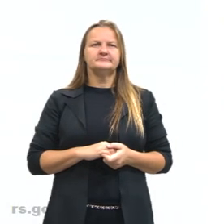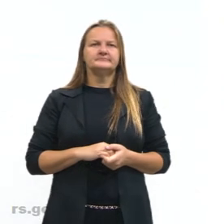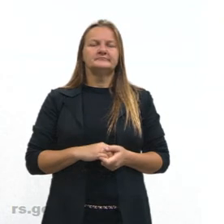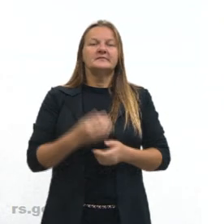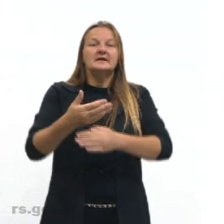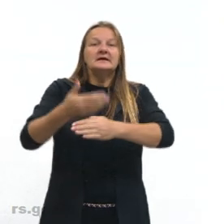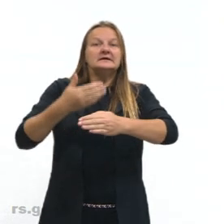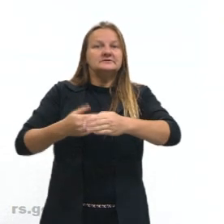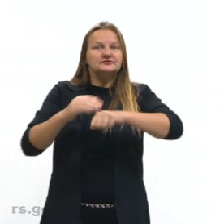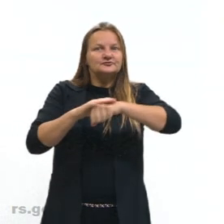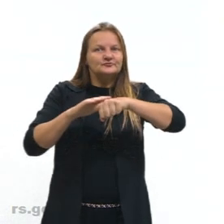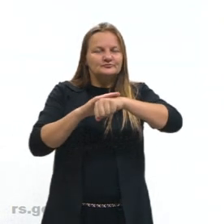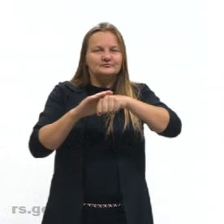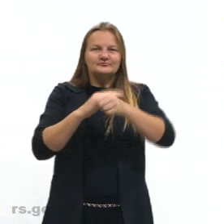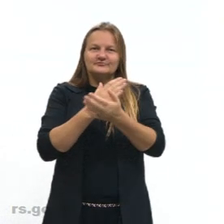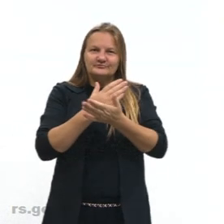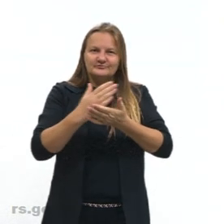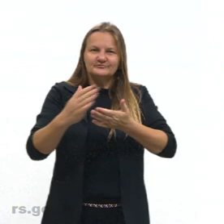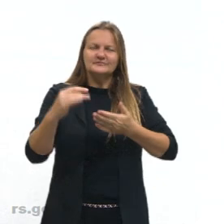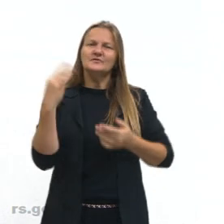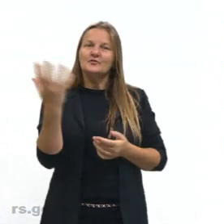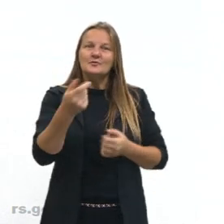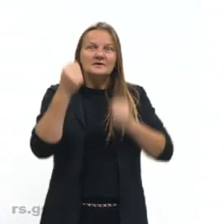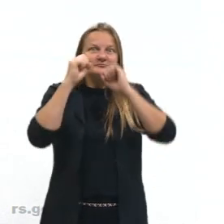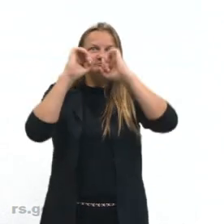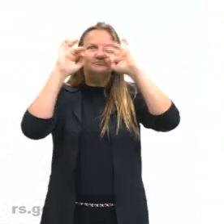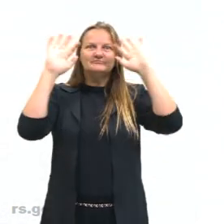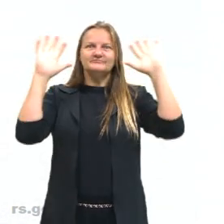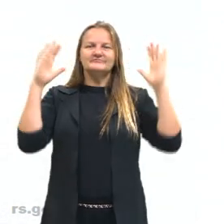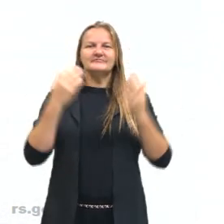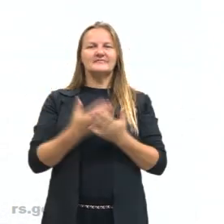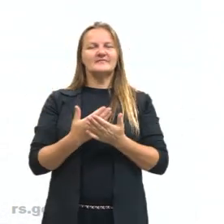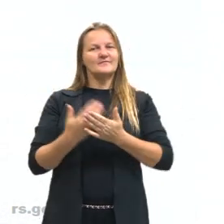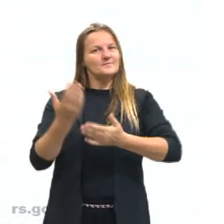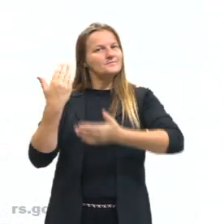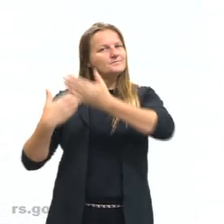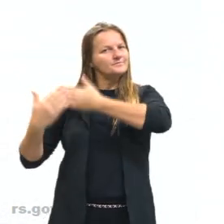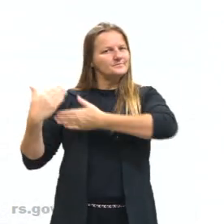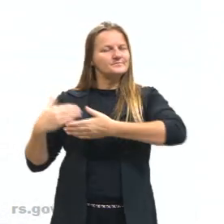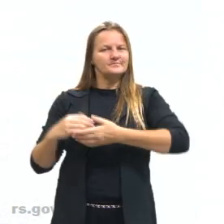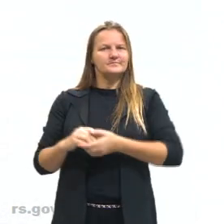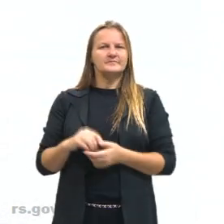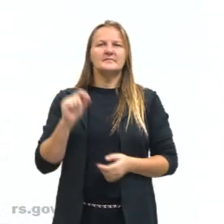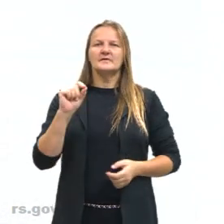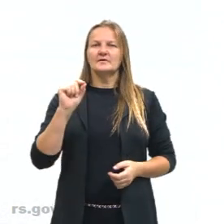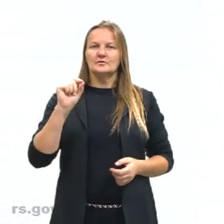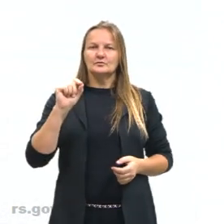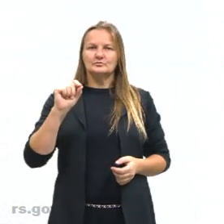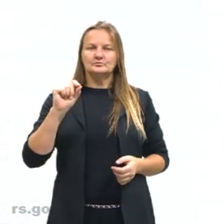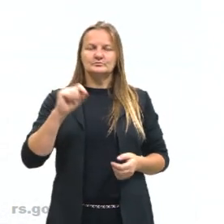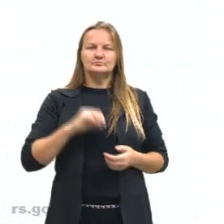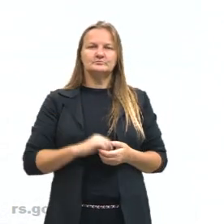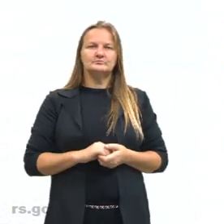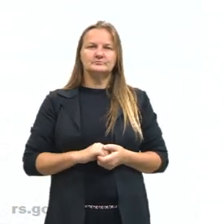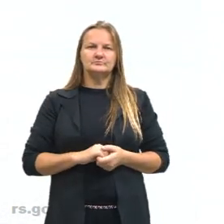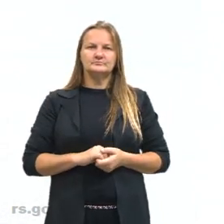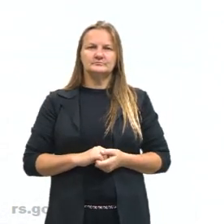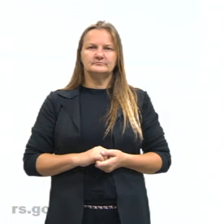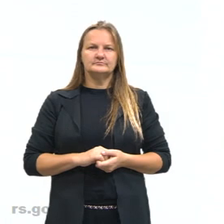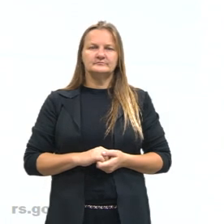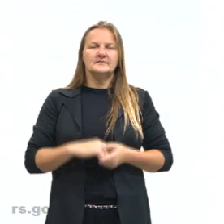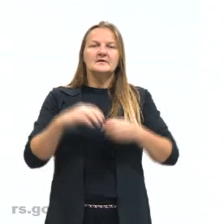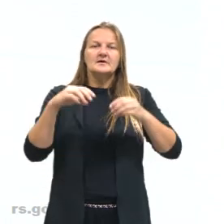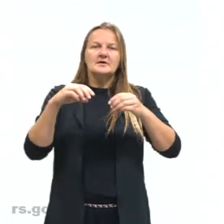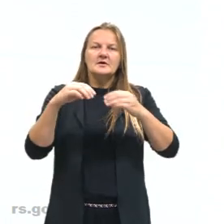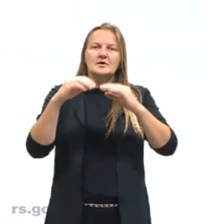antes da gente começar com isso tudo, a gente tem que entender, né, nós vimos na aula passada do, da, da, da